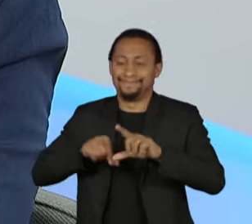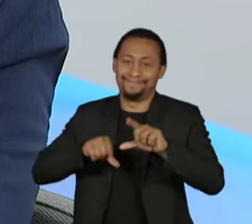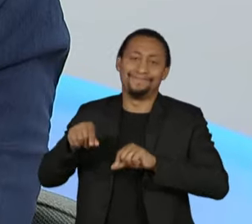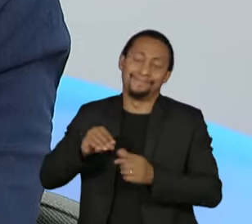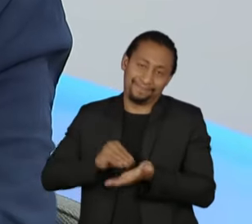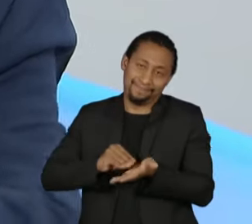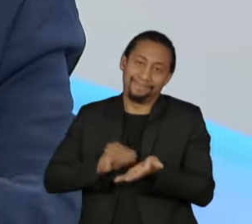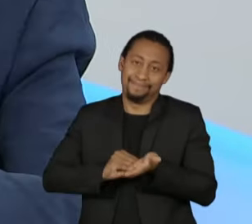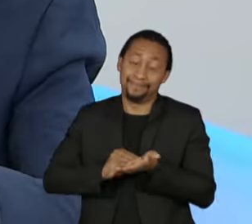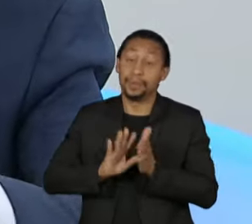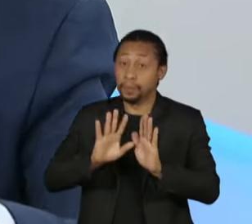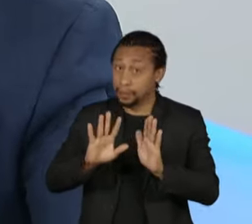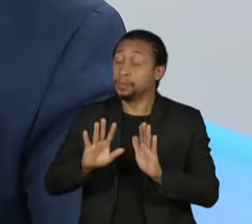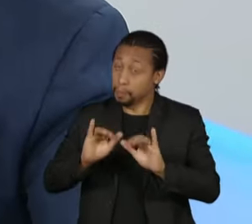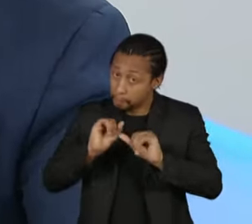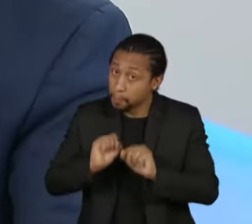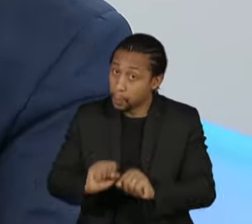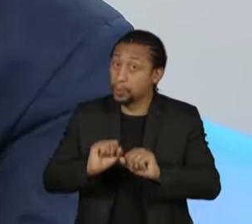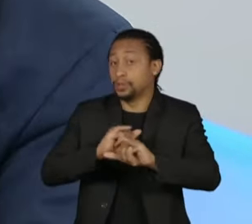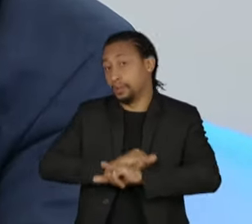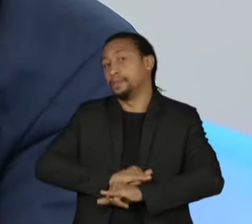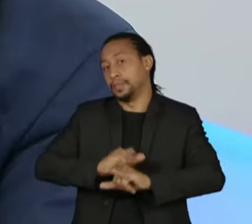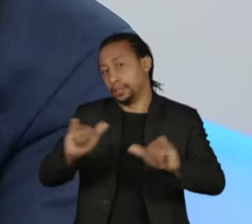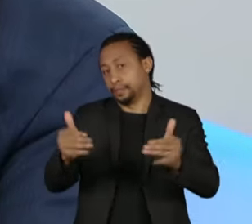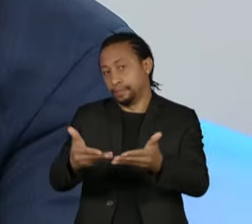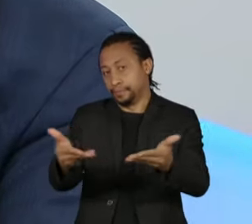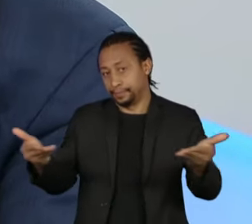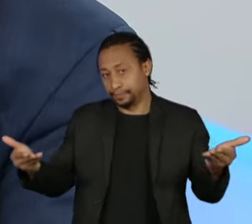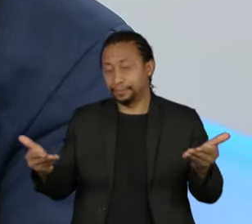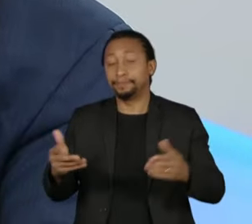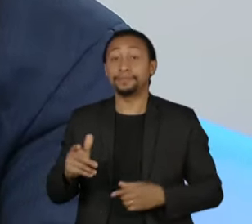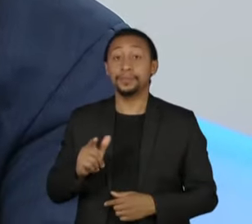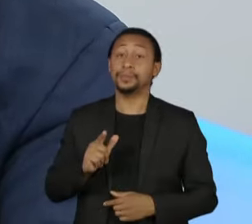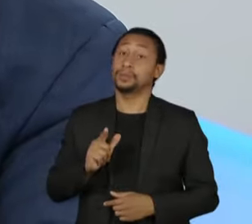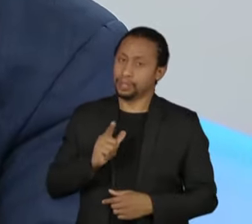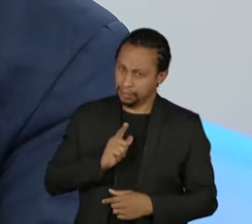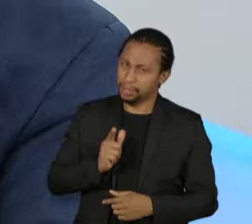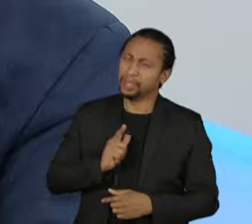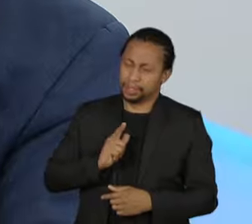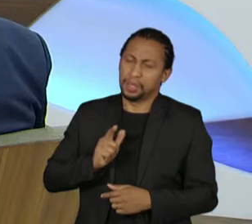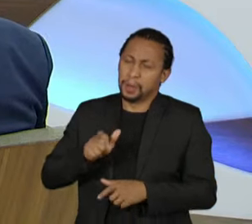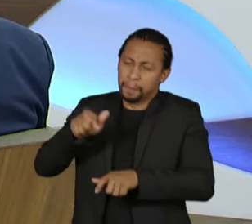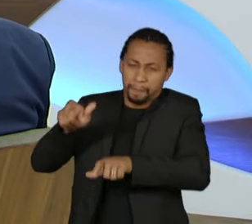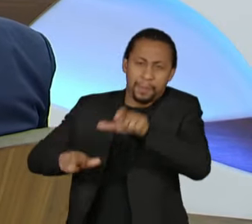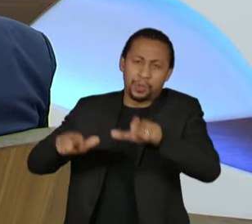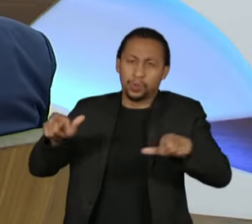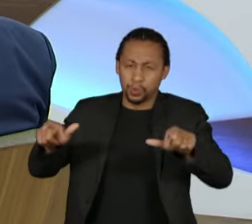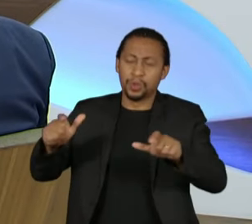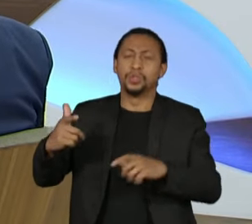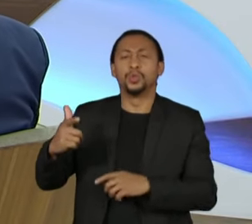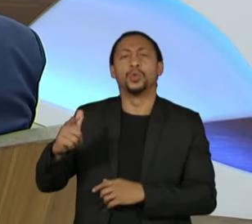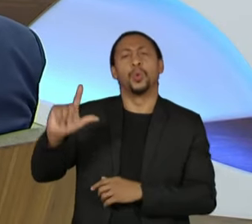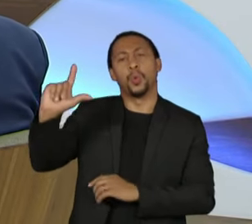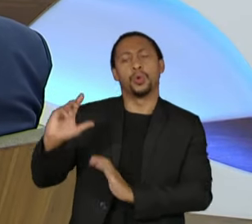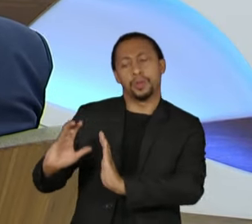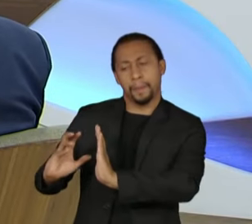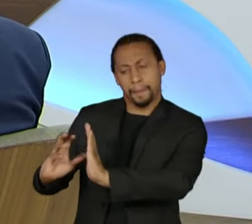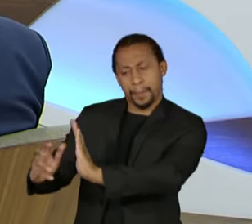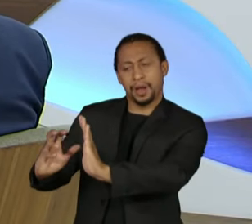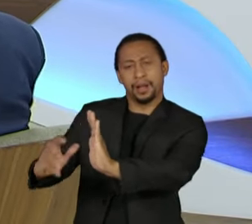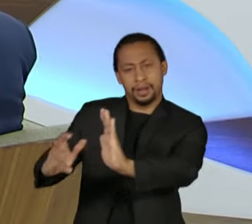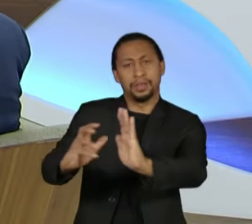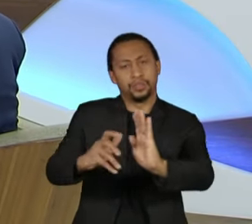sim a presença de pessoas de variados partidos, de variados